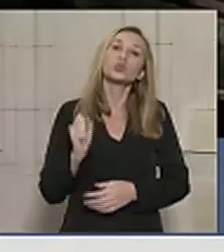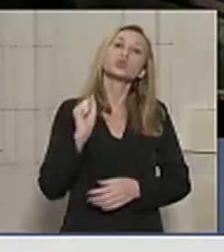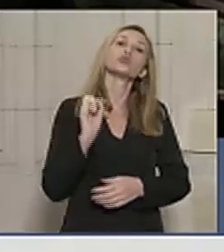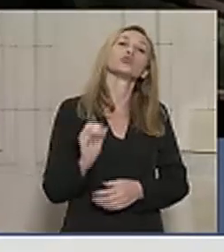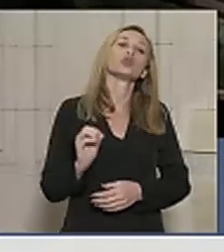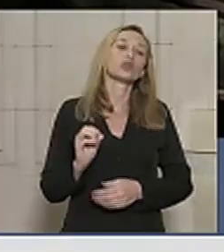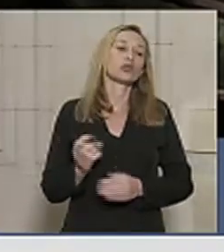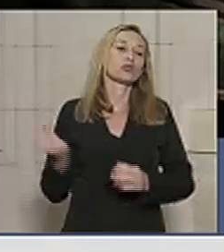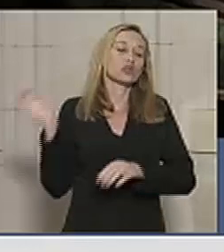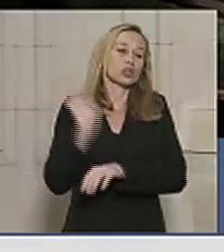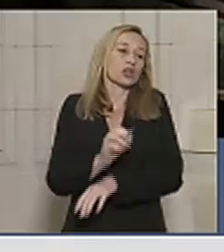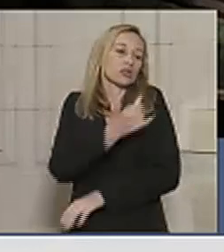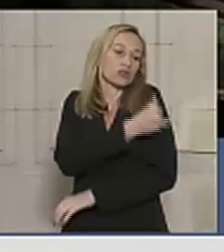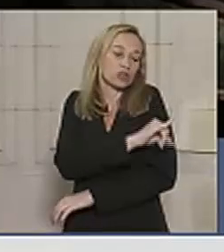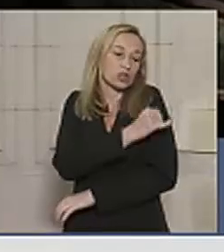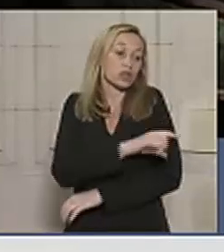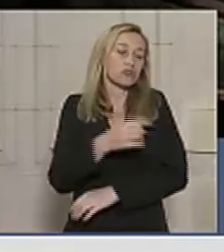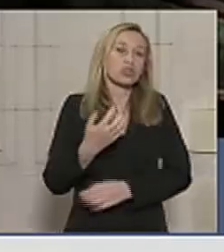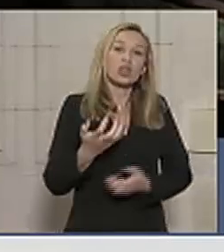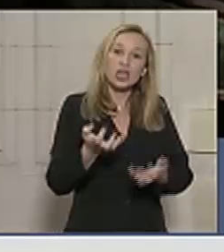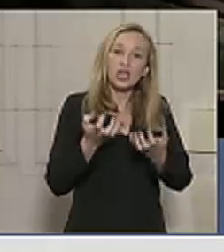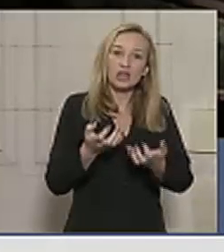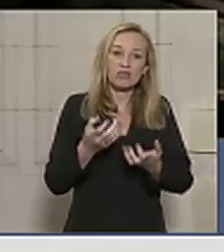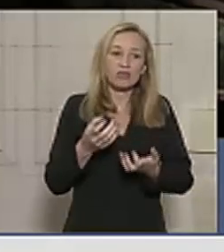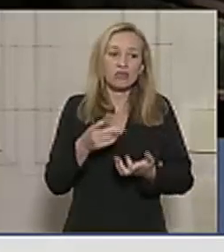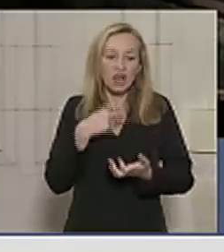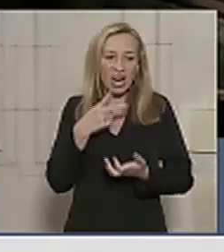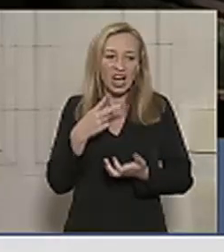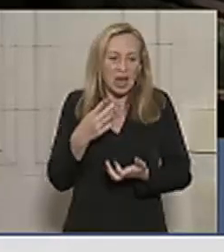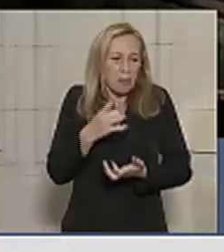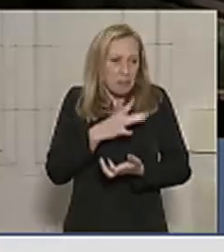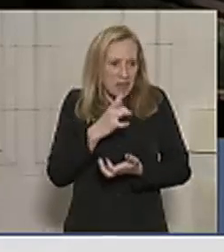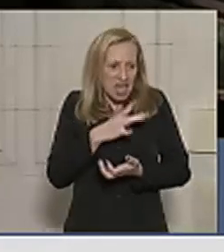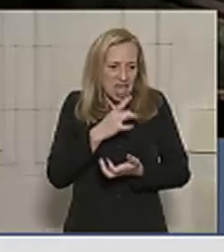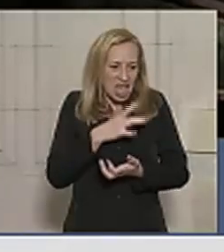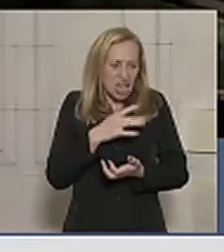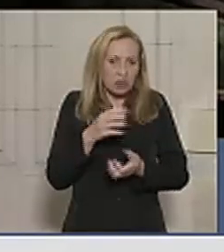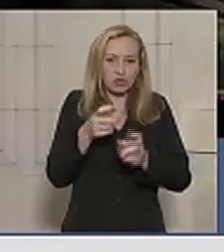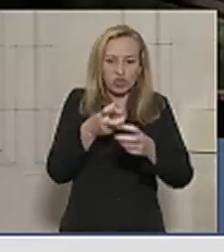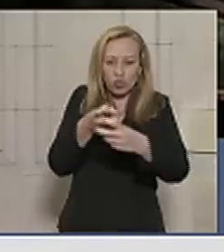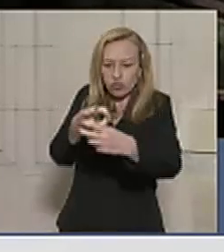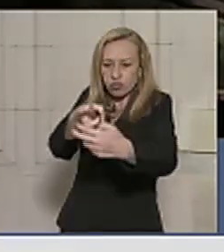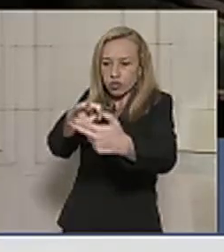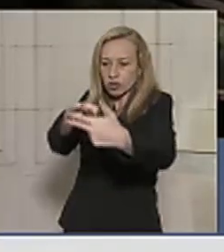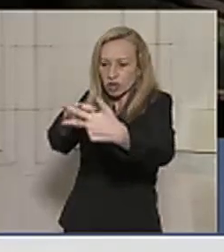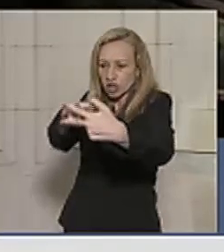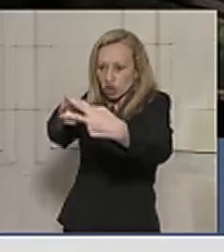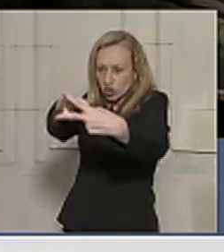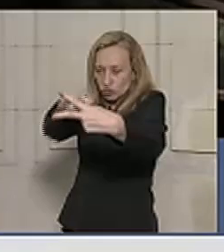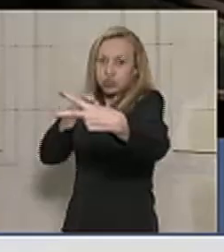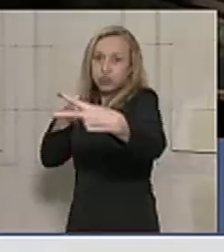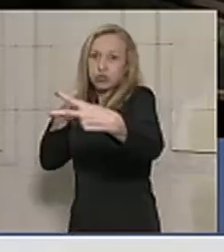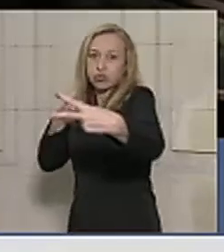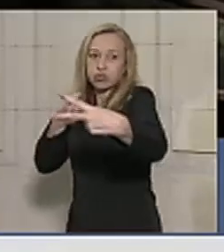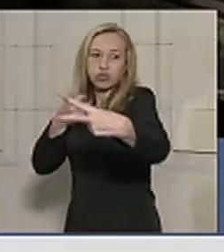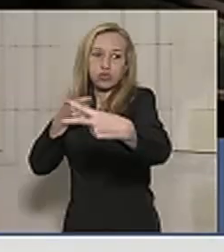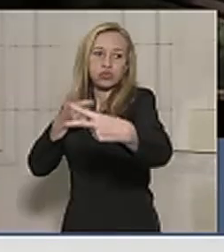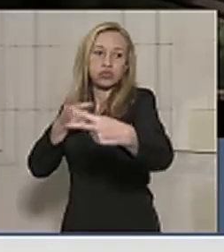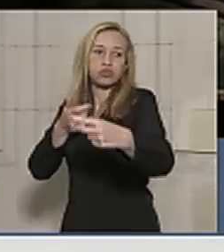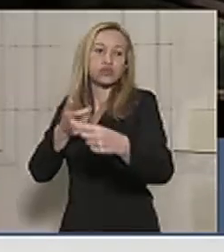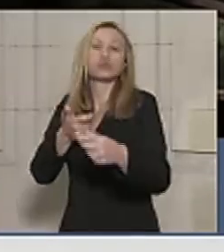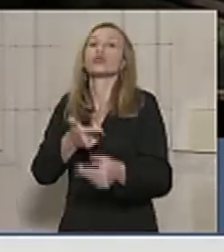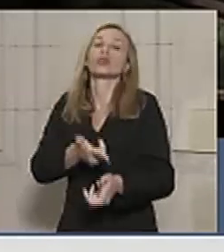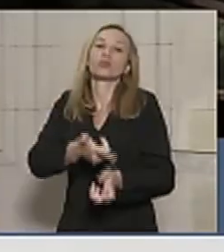ali estarei. Quero dizer que não nos intimidarão com os ataques a flechas, com os ataques com armas brancas,